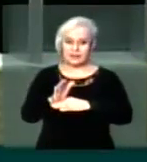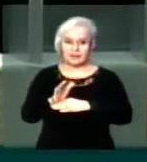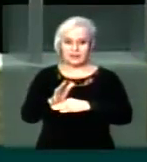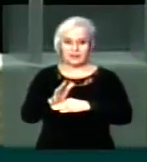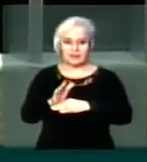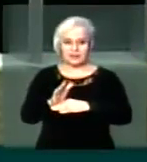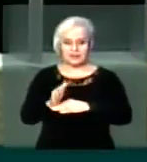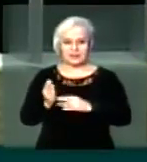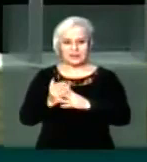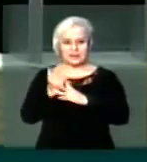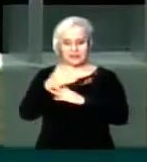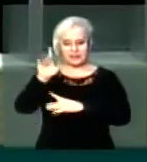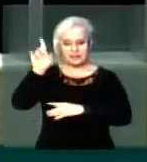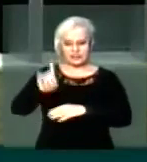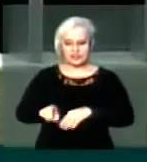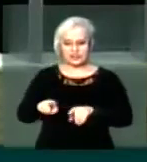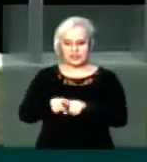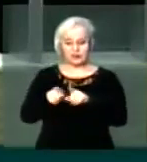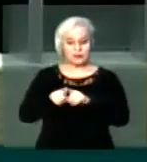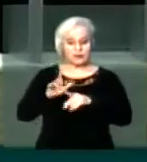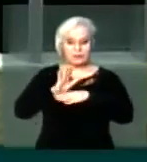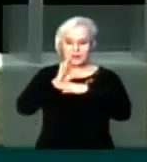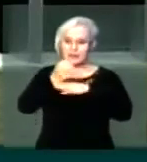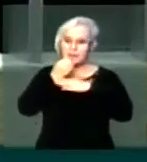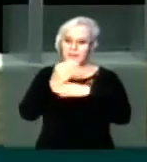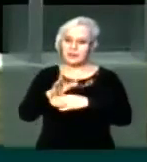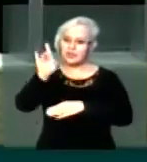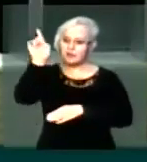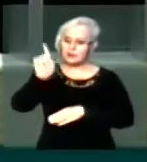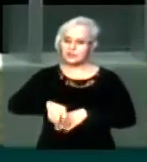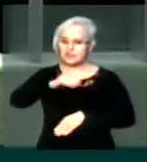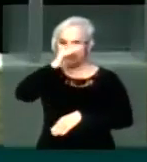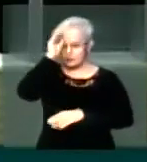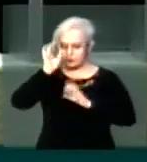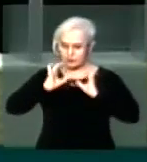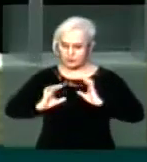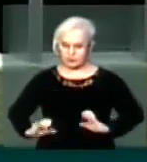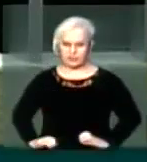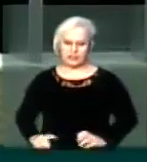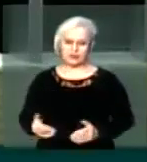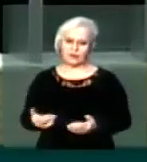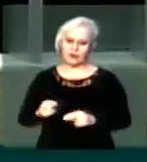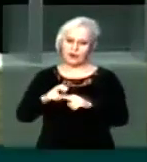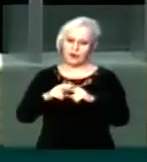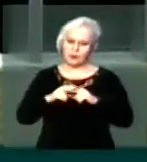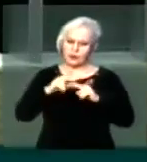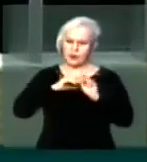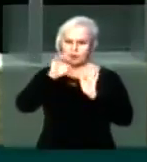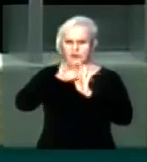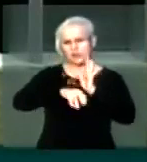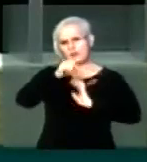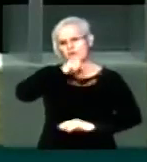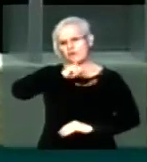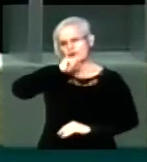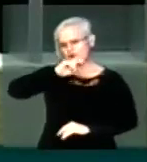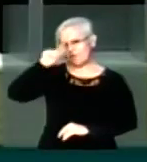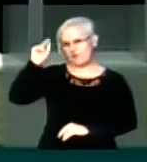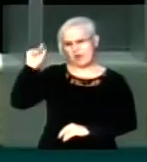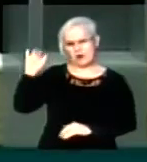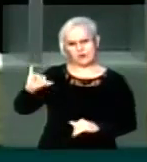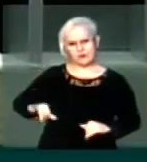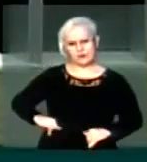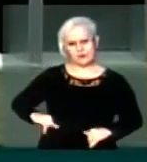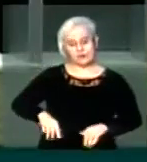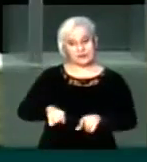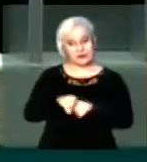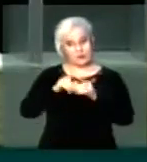direito, mas principalmente para cidadão brasileiro, que sofre tanto com o Código ultrapassado. E, aproveitando esse momento da